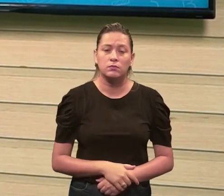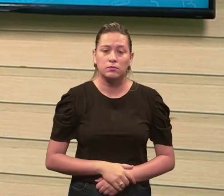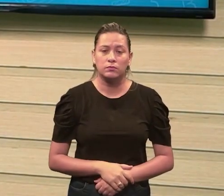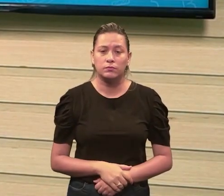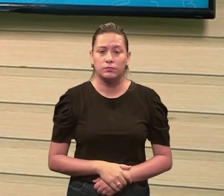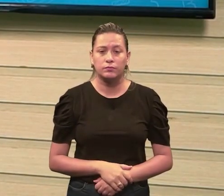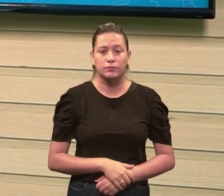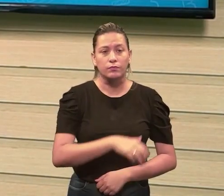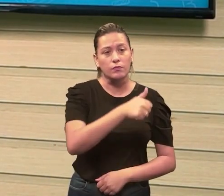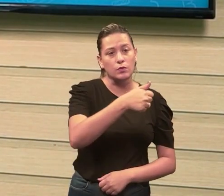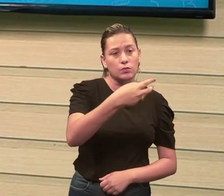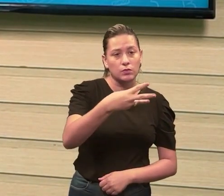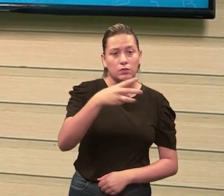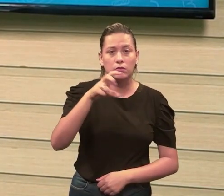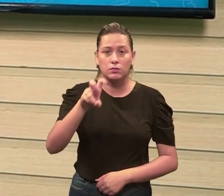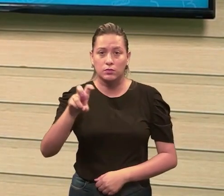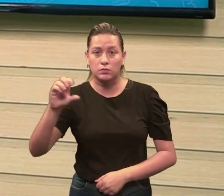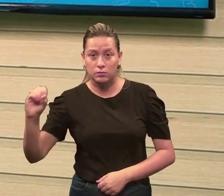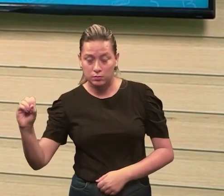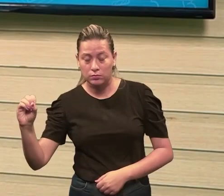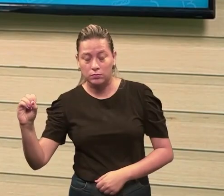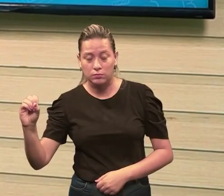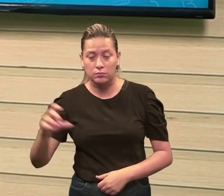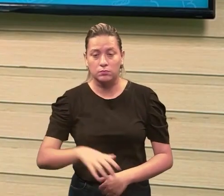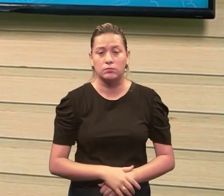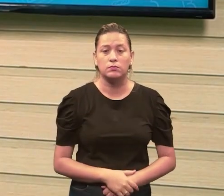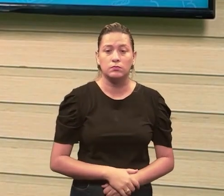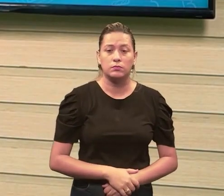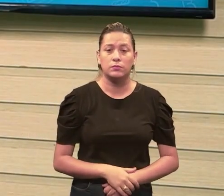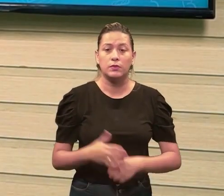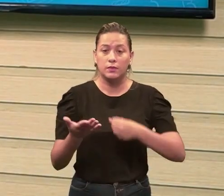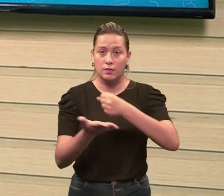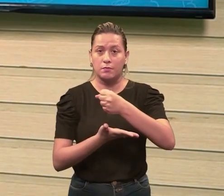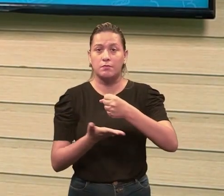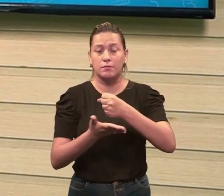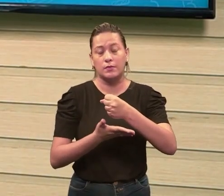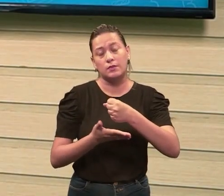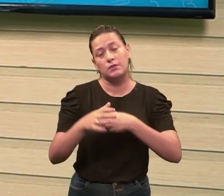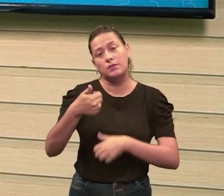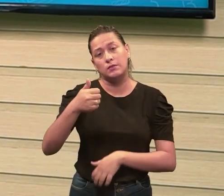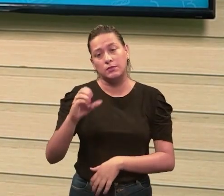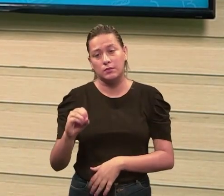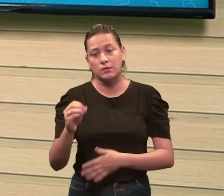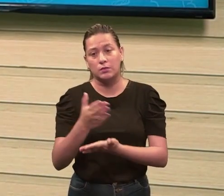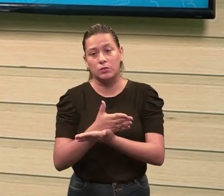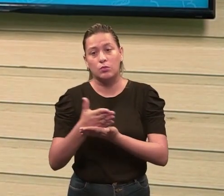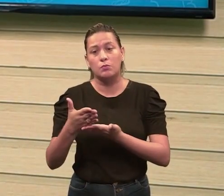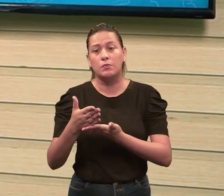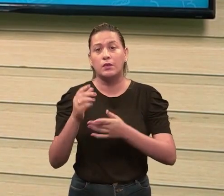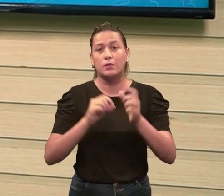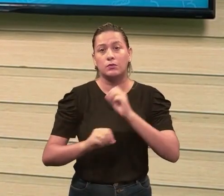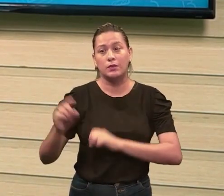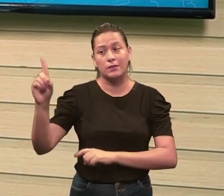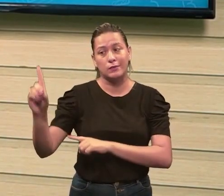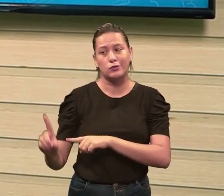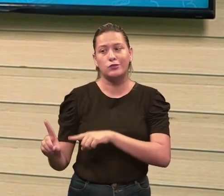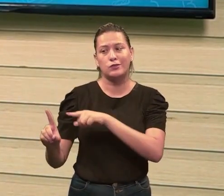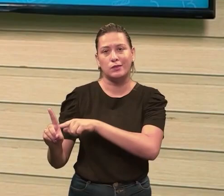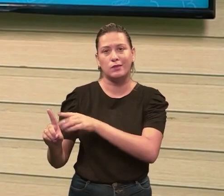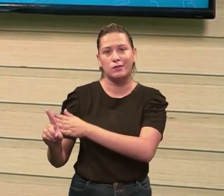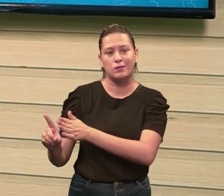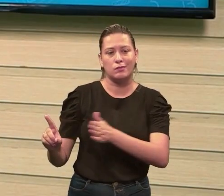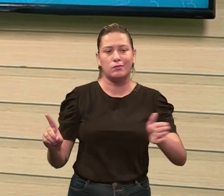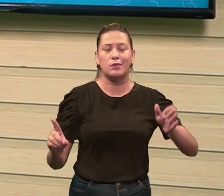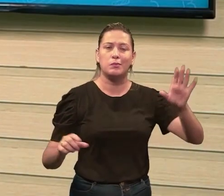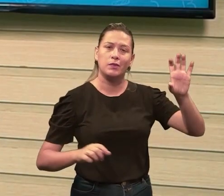aqui, ia ficar o 1, o 3, o 5 e o 0. E aí, aqui, a minha base 10, ela geralmente, ela começa daqui da direita pra esquerda,